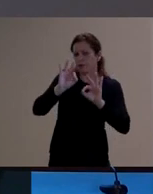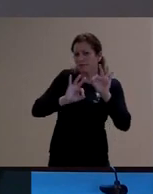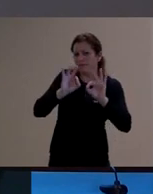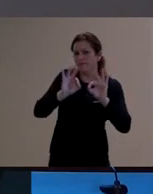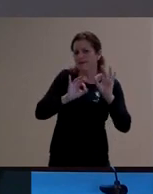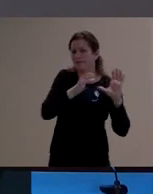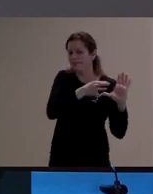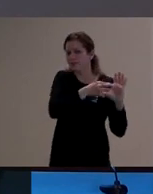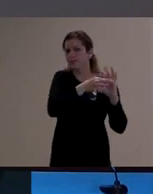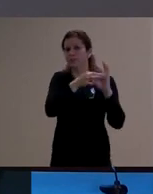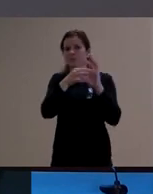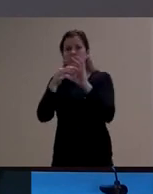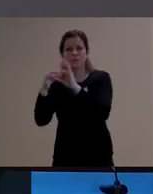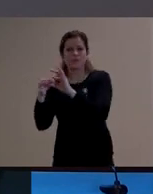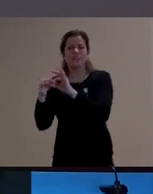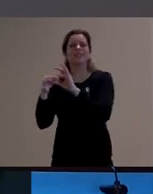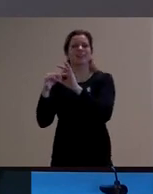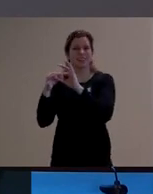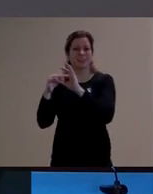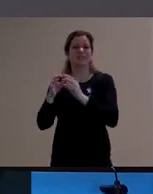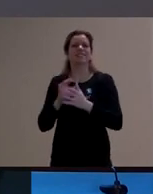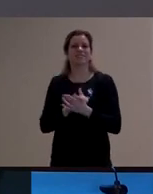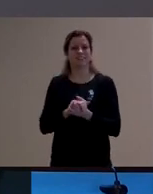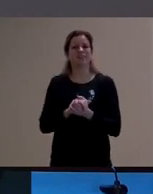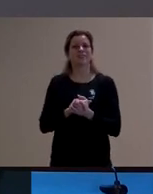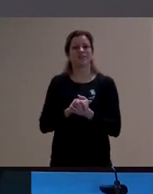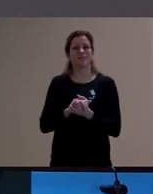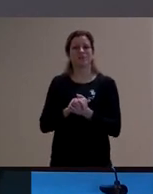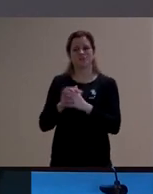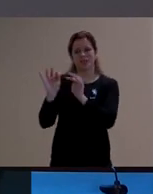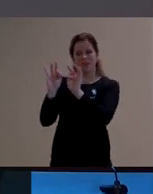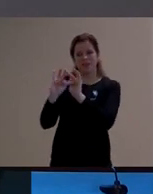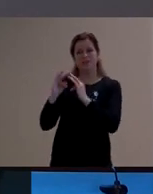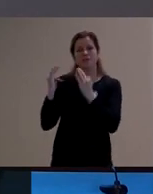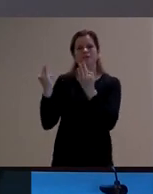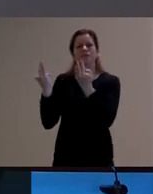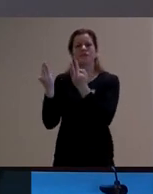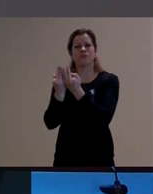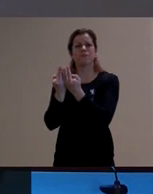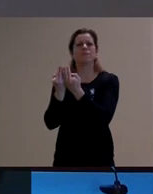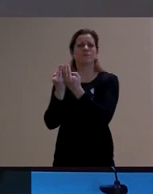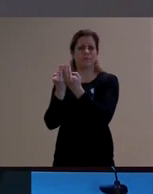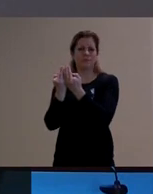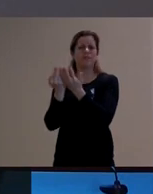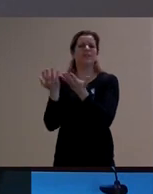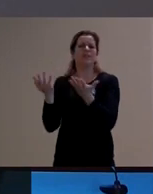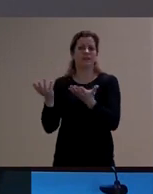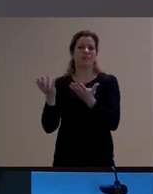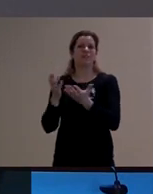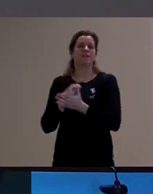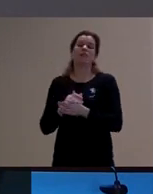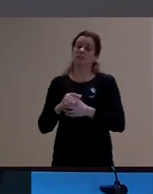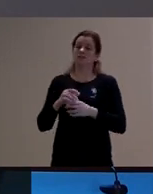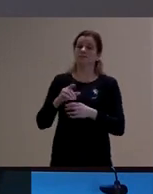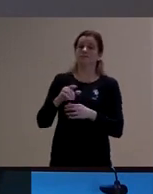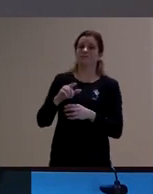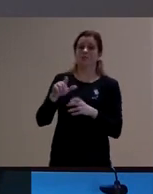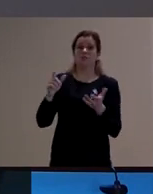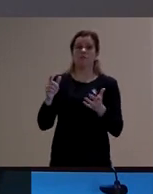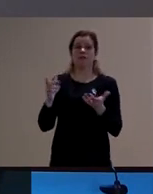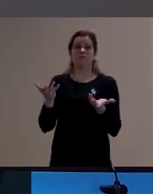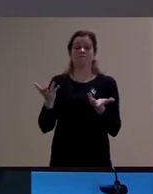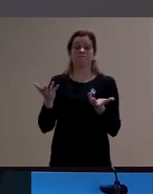enfim ele era uma criança de uma família bem abastada mas ele teve uma infância bem